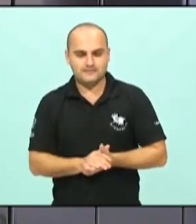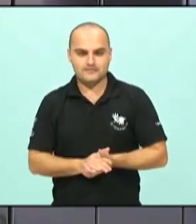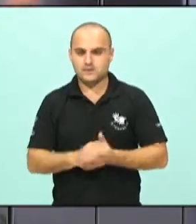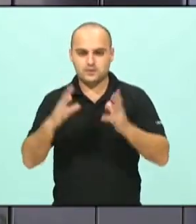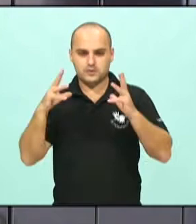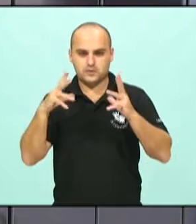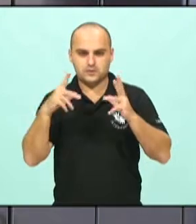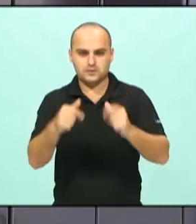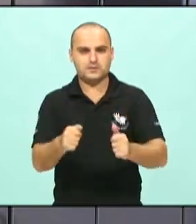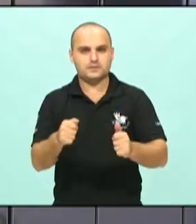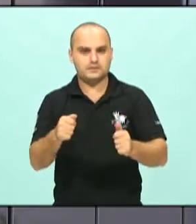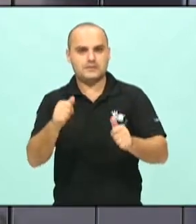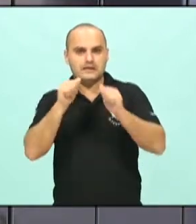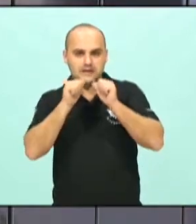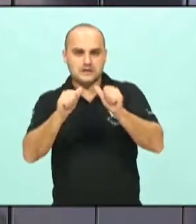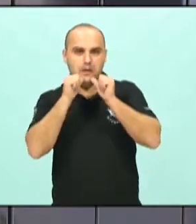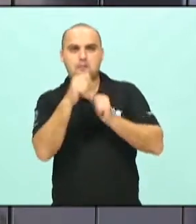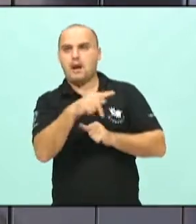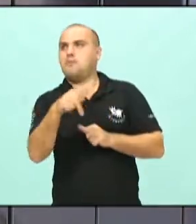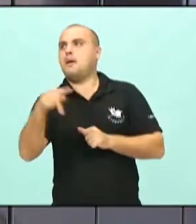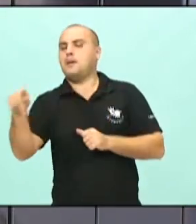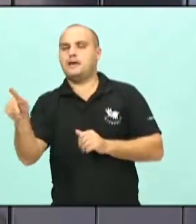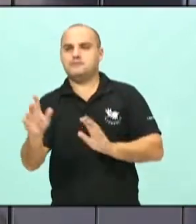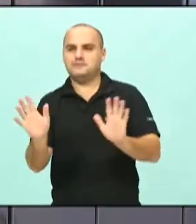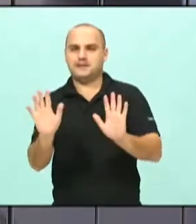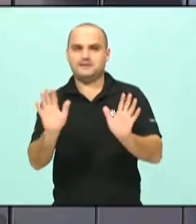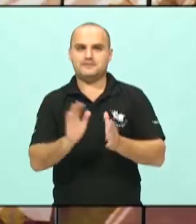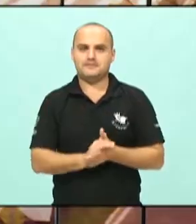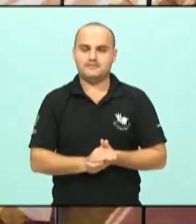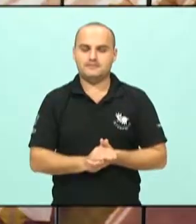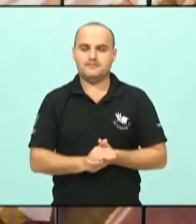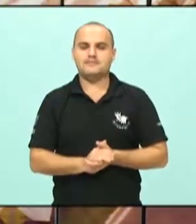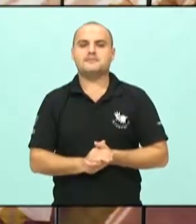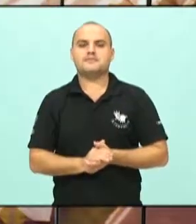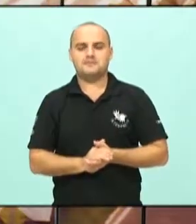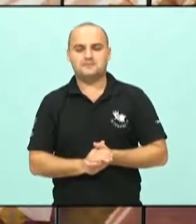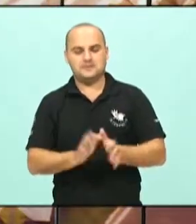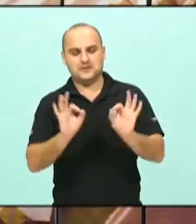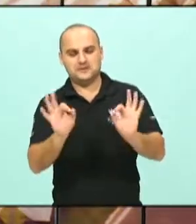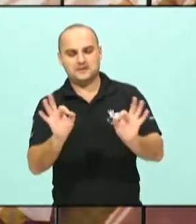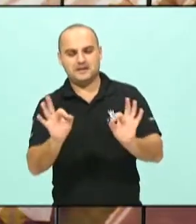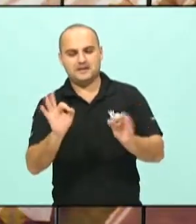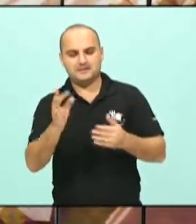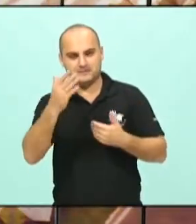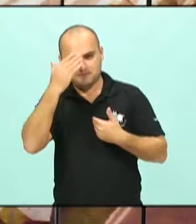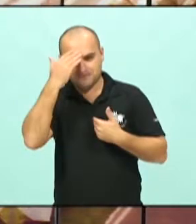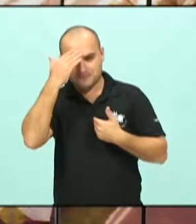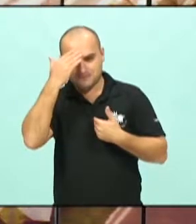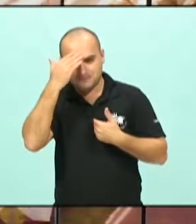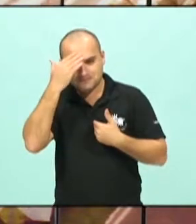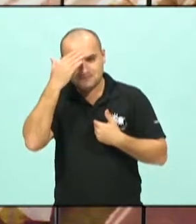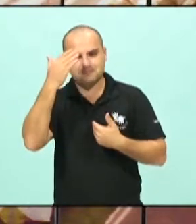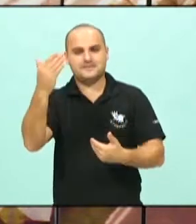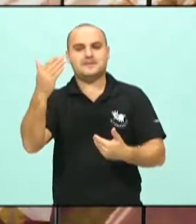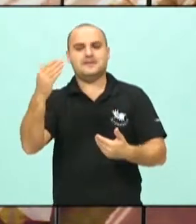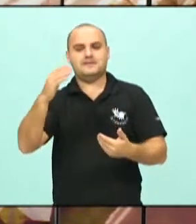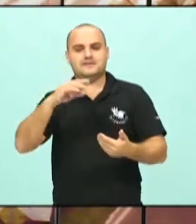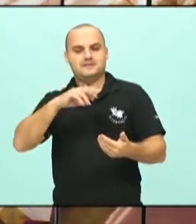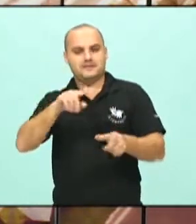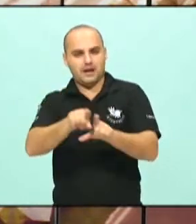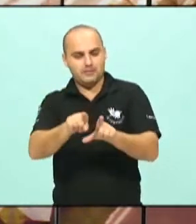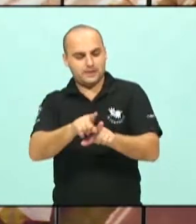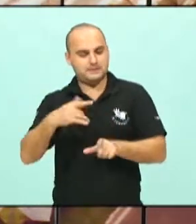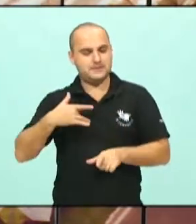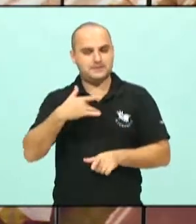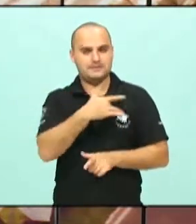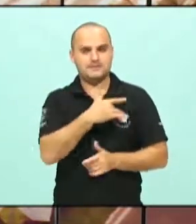assessores todos com P, mas é, na verdade, é o Kellington. certo. Um abraço para a rapaziada lá, muita saúde também. E parabéns pelo trabalho.